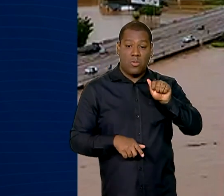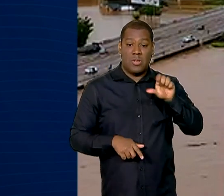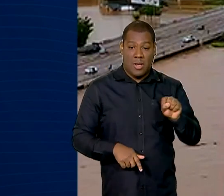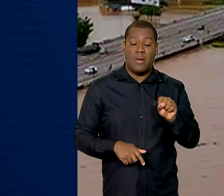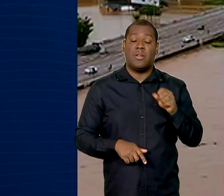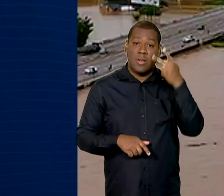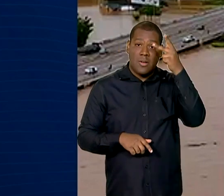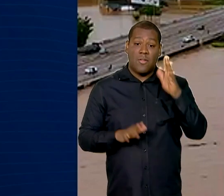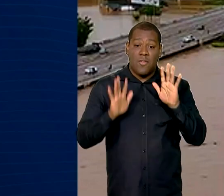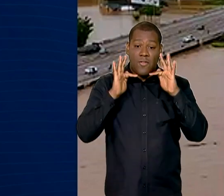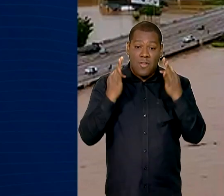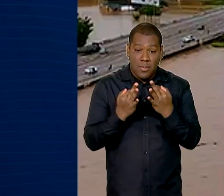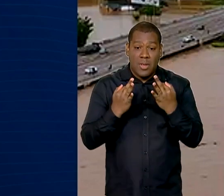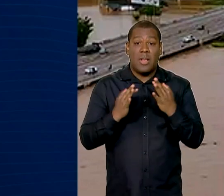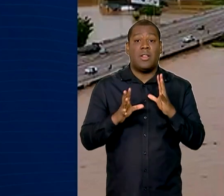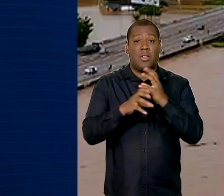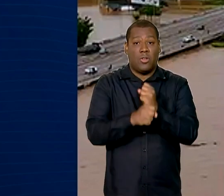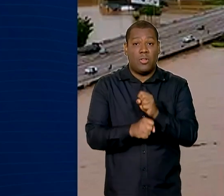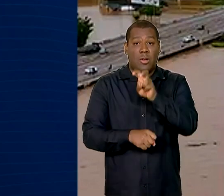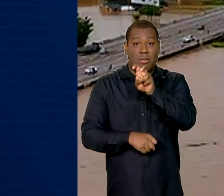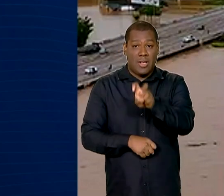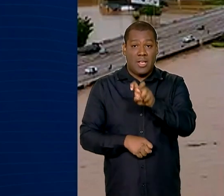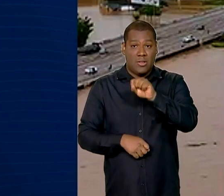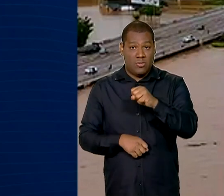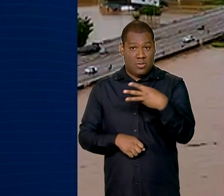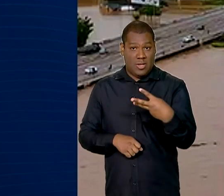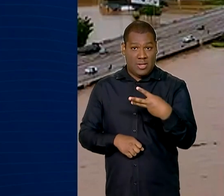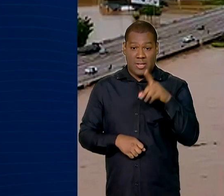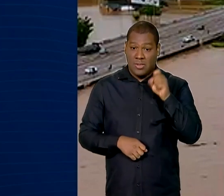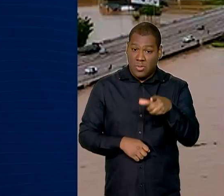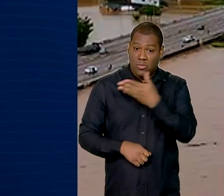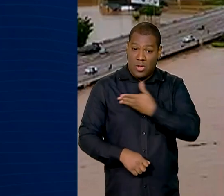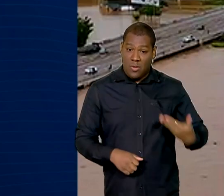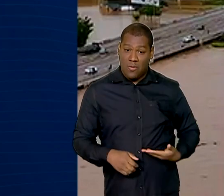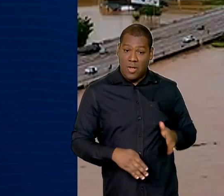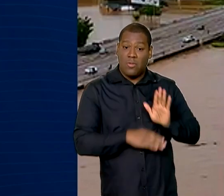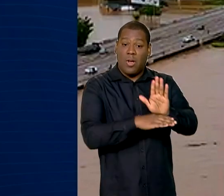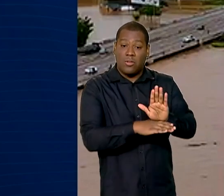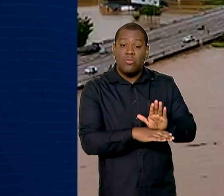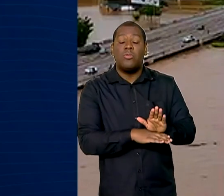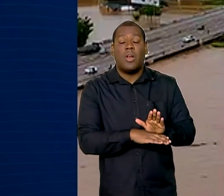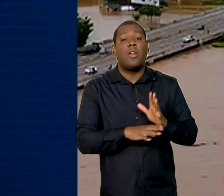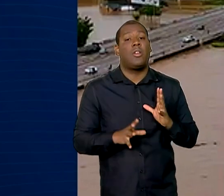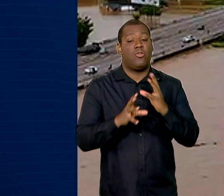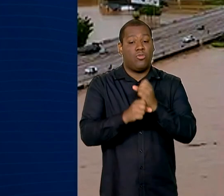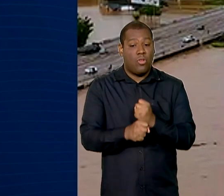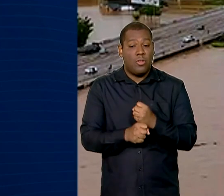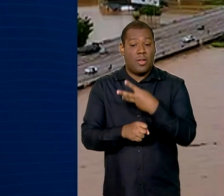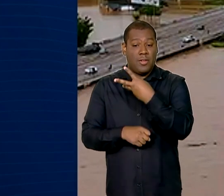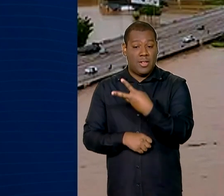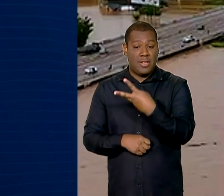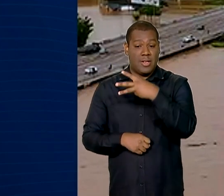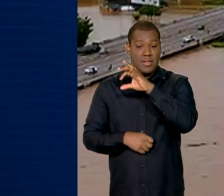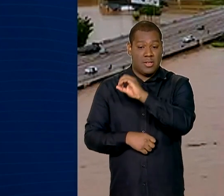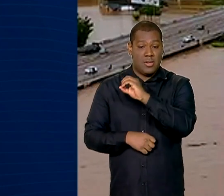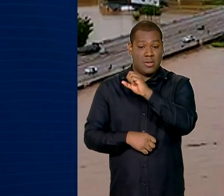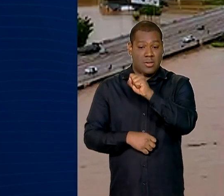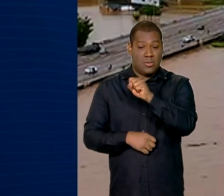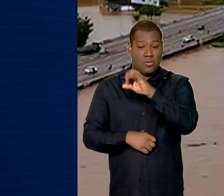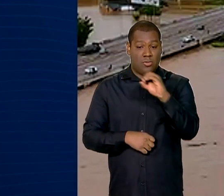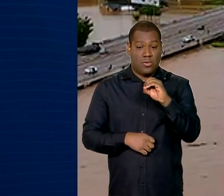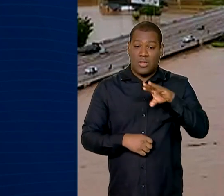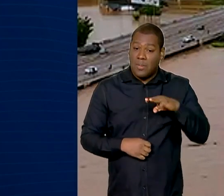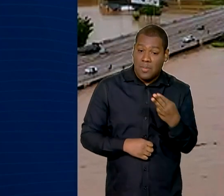mil famílias serão favorecidas. O impacto é de 380 milhões de reais. O